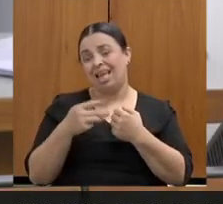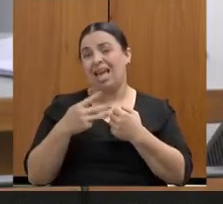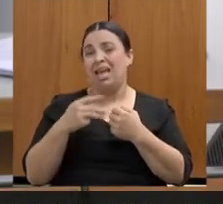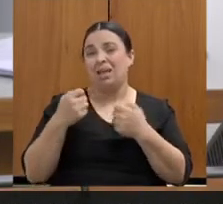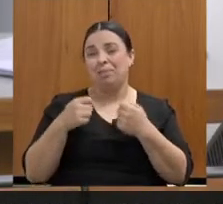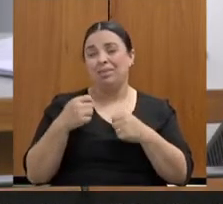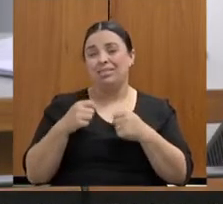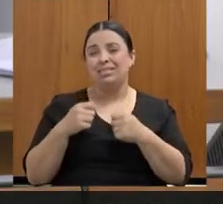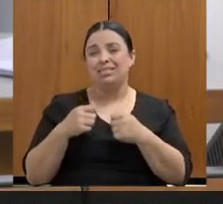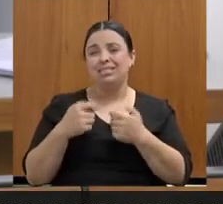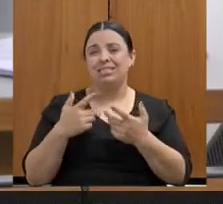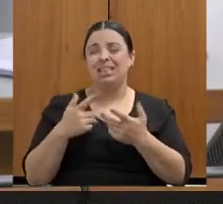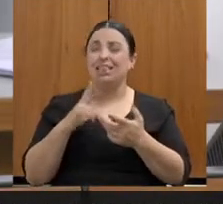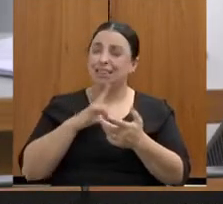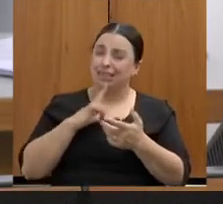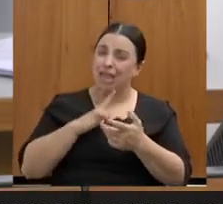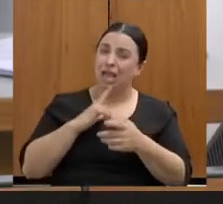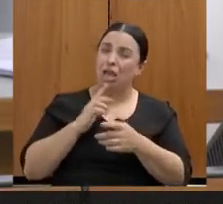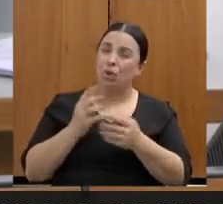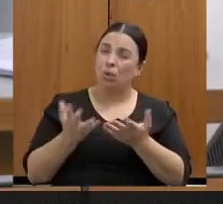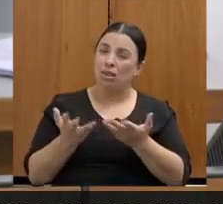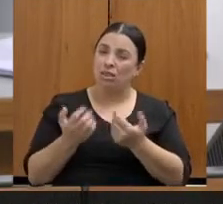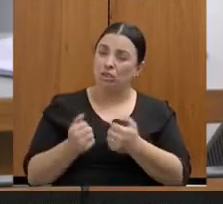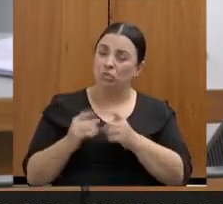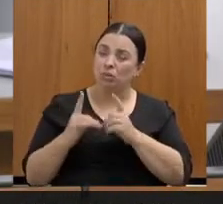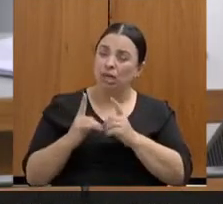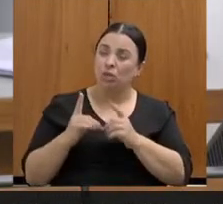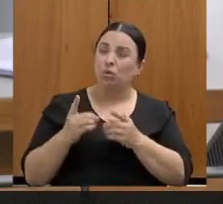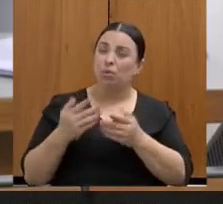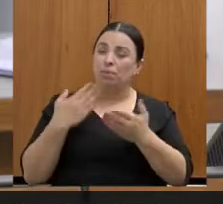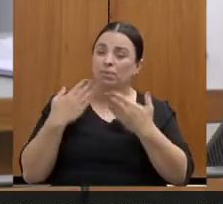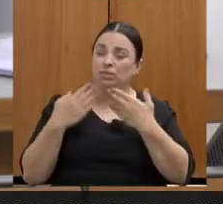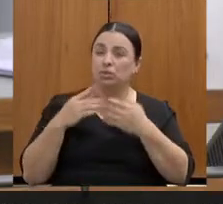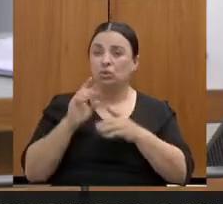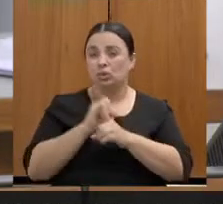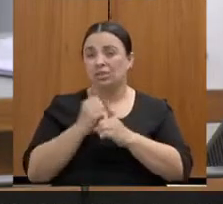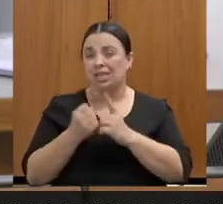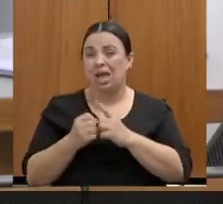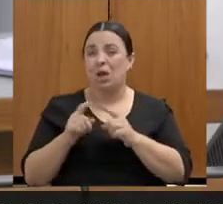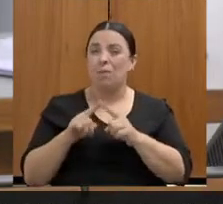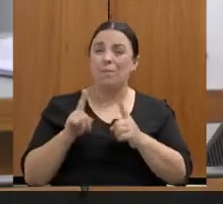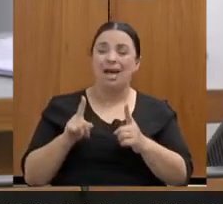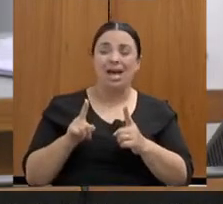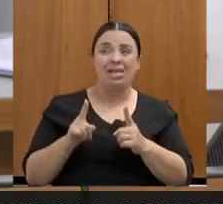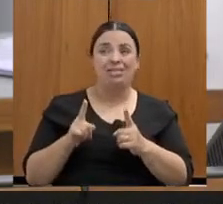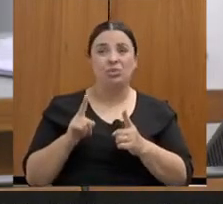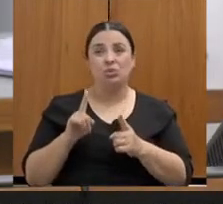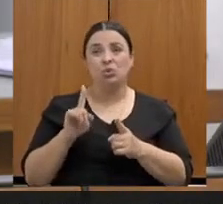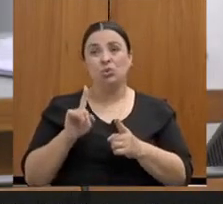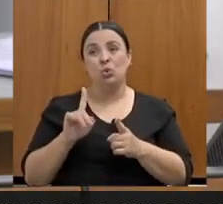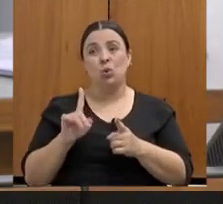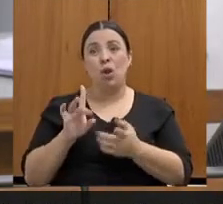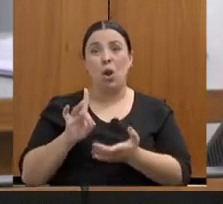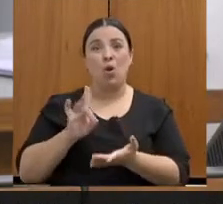Mas não são, é como eu disse, esse atendimento psicossocial, ele é feito mesmo em forma de parceria.